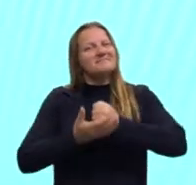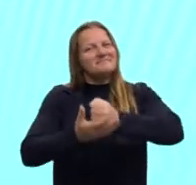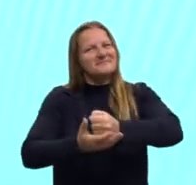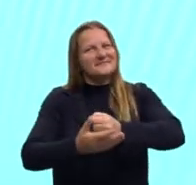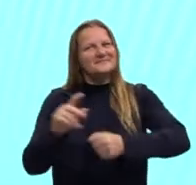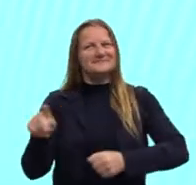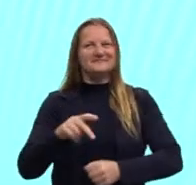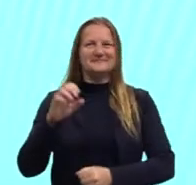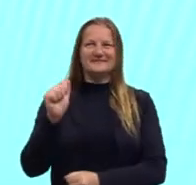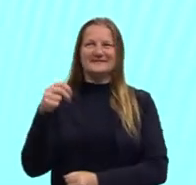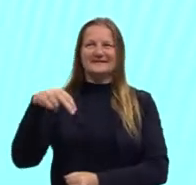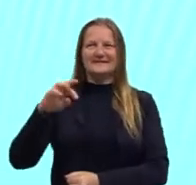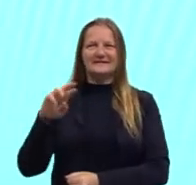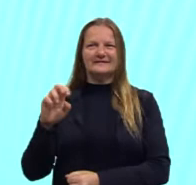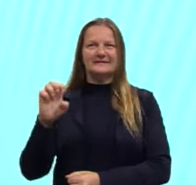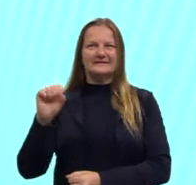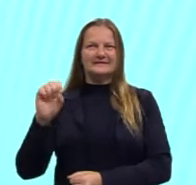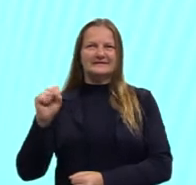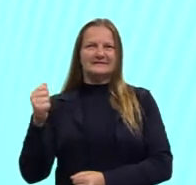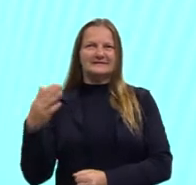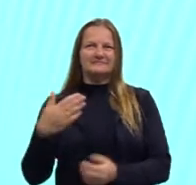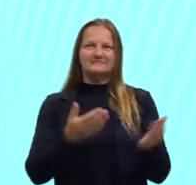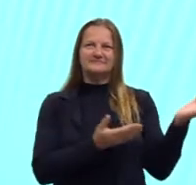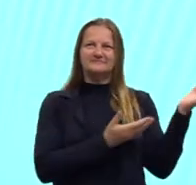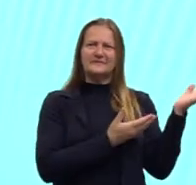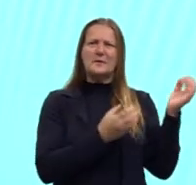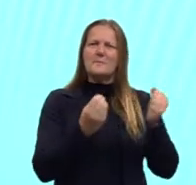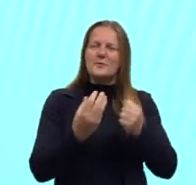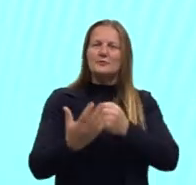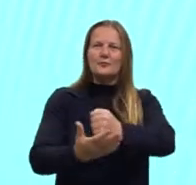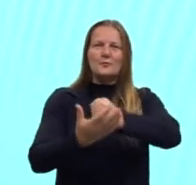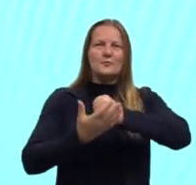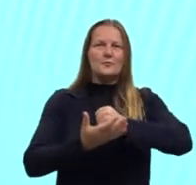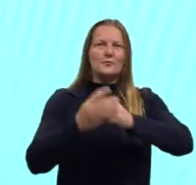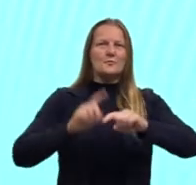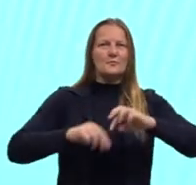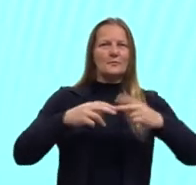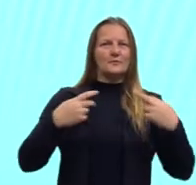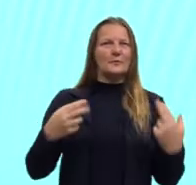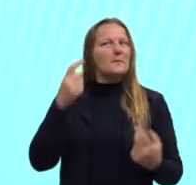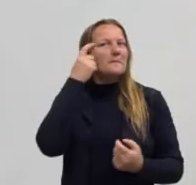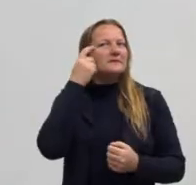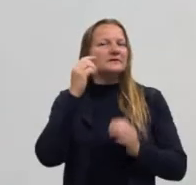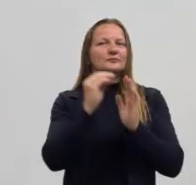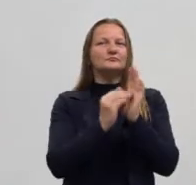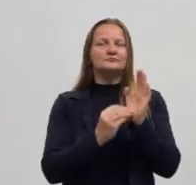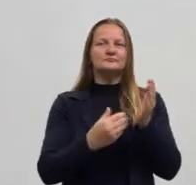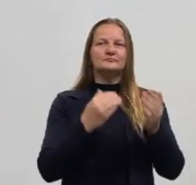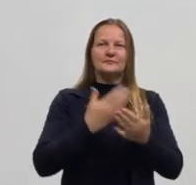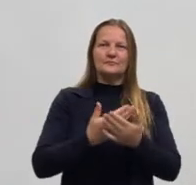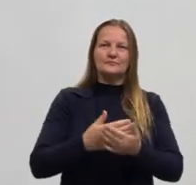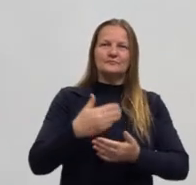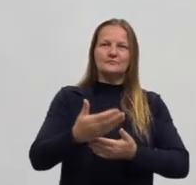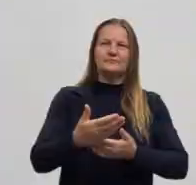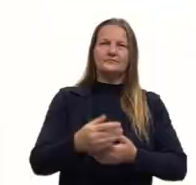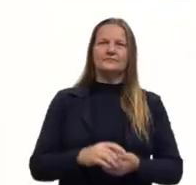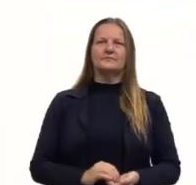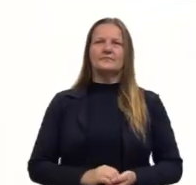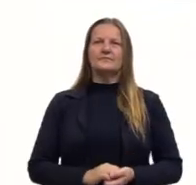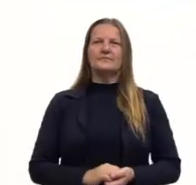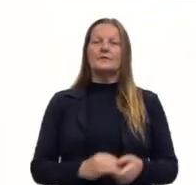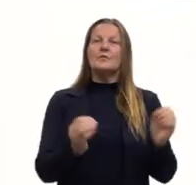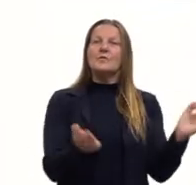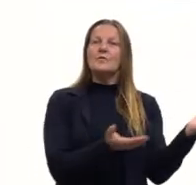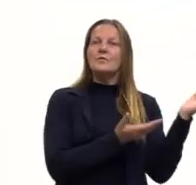Andressa Domanski, que me ajuda muito aí a produzir os nossos materiais, a pensar nas nossas aulas, tá bom? Então, vamos lá.